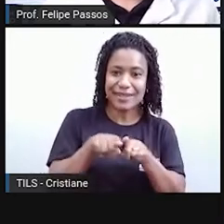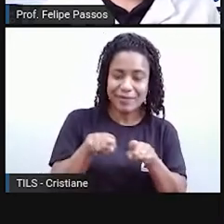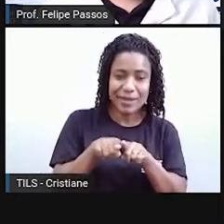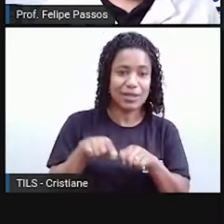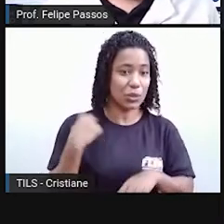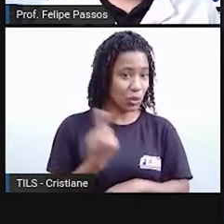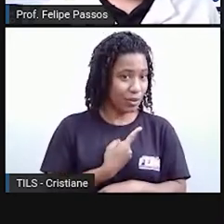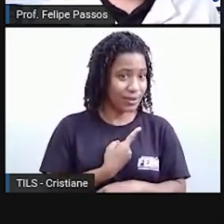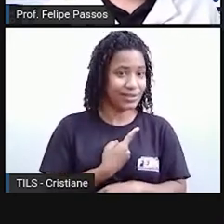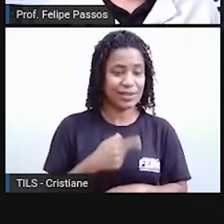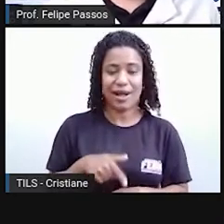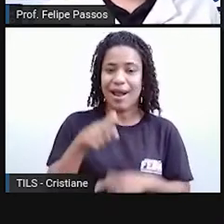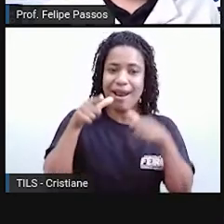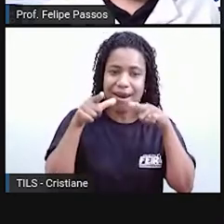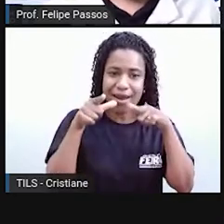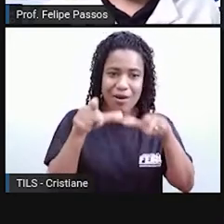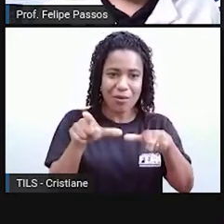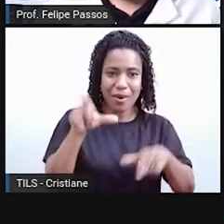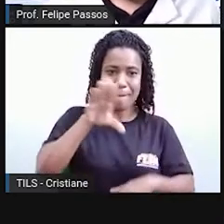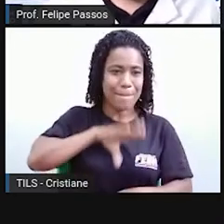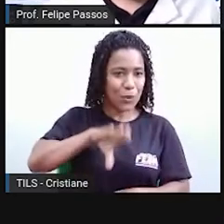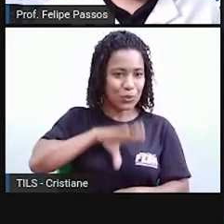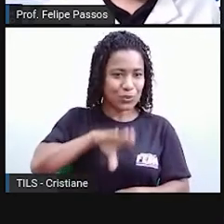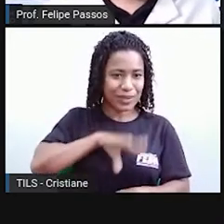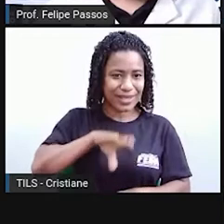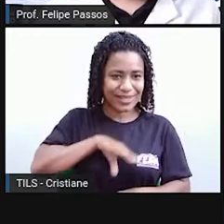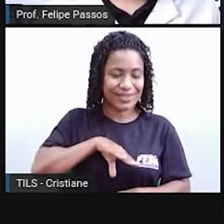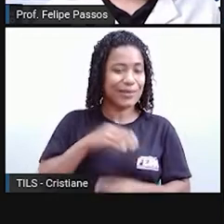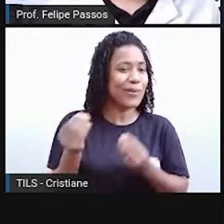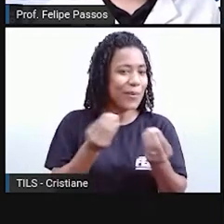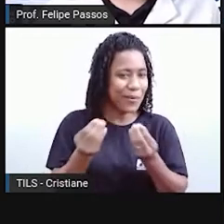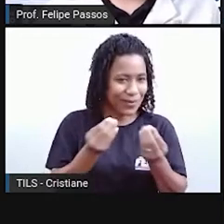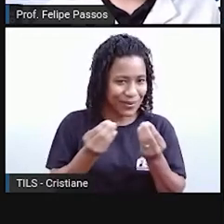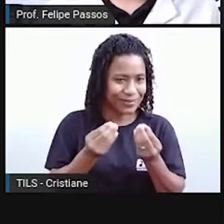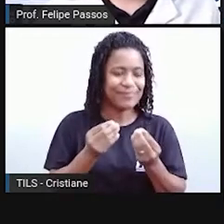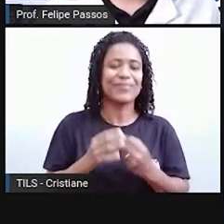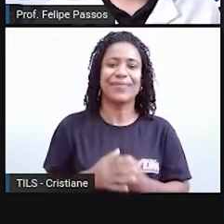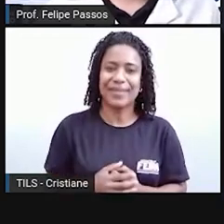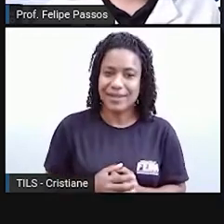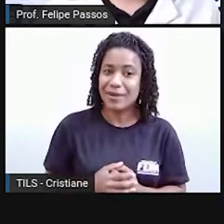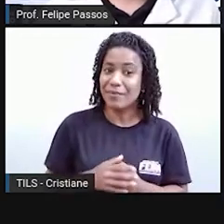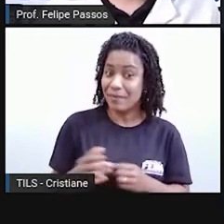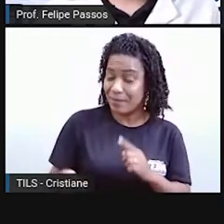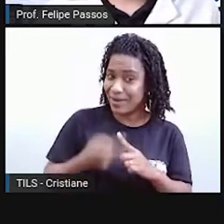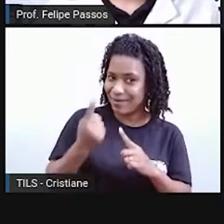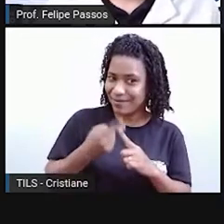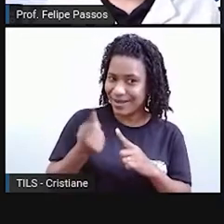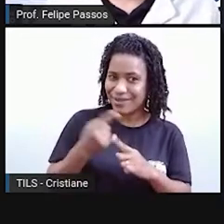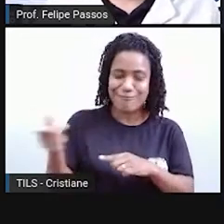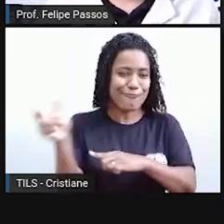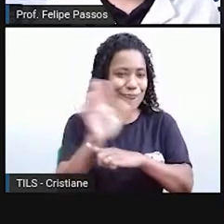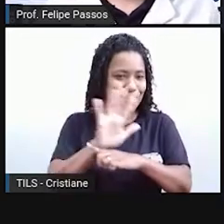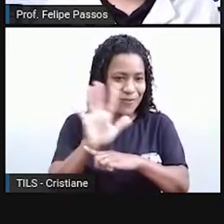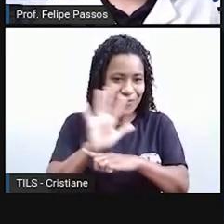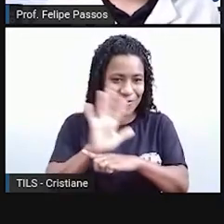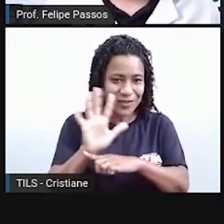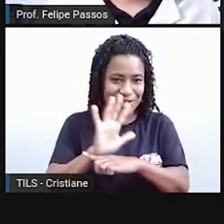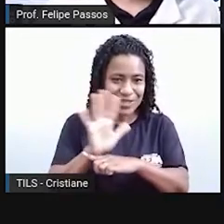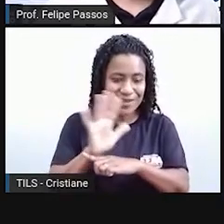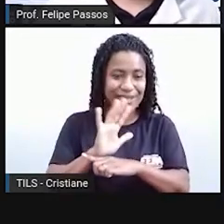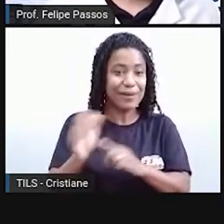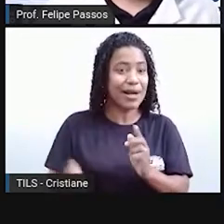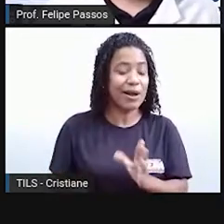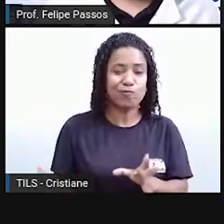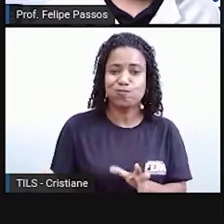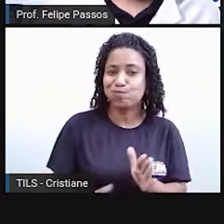a nossa língua, a língua portuguesa. Para começar a nossa conversa, a gente vai assistir um vídeo que fala das 10 línguas mais